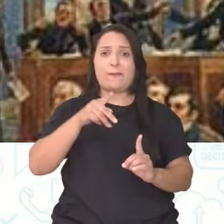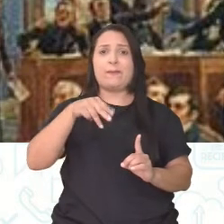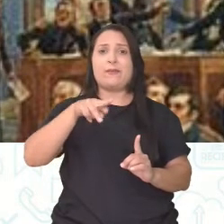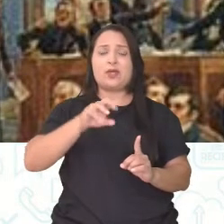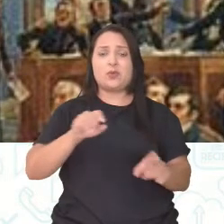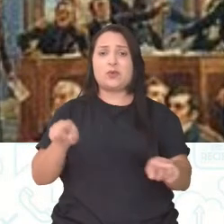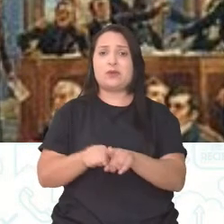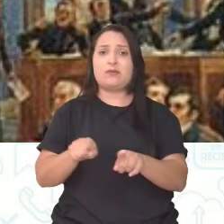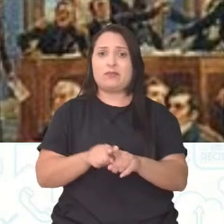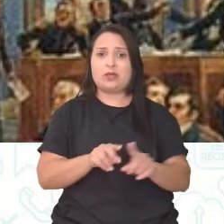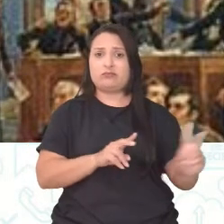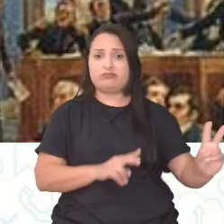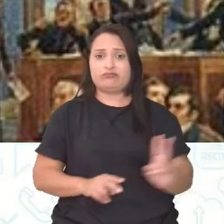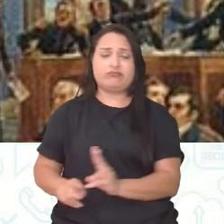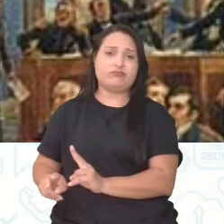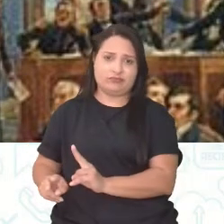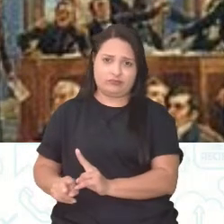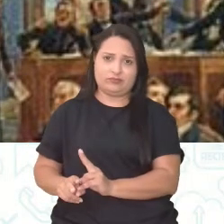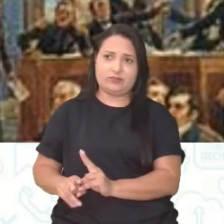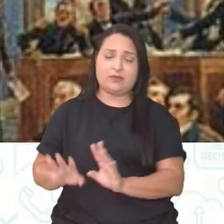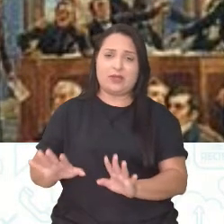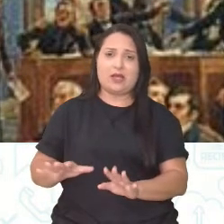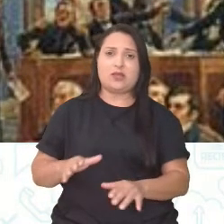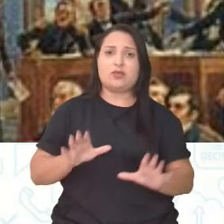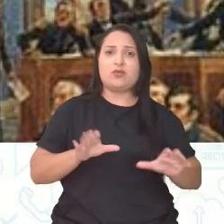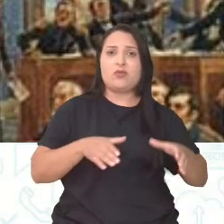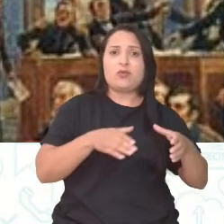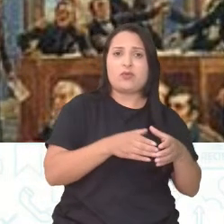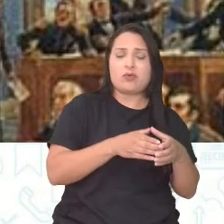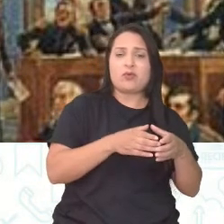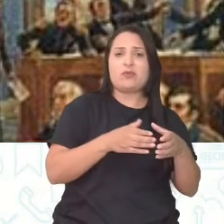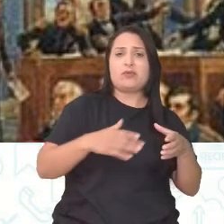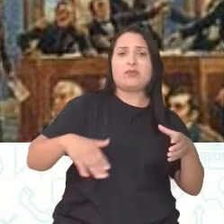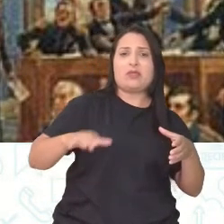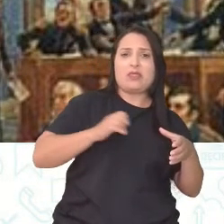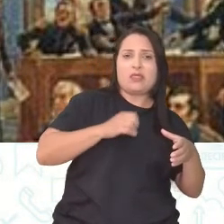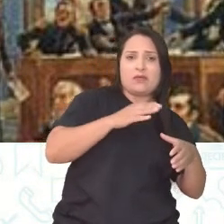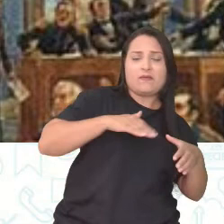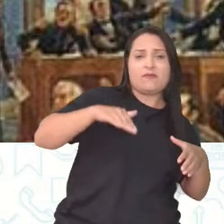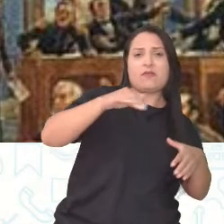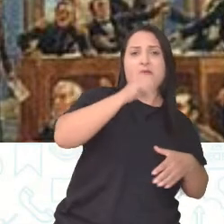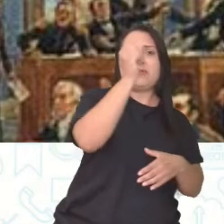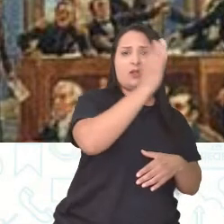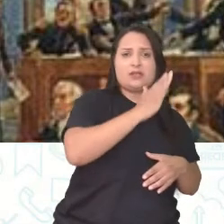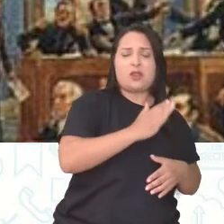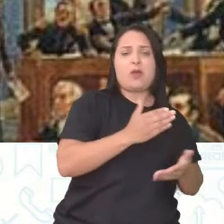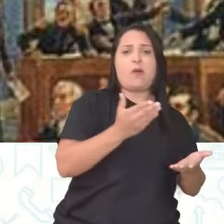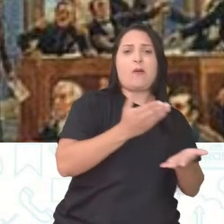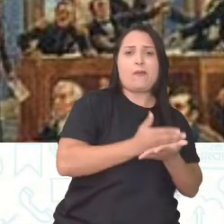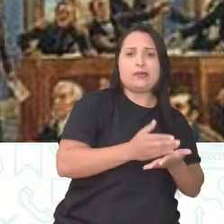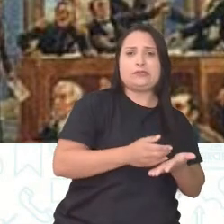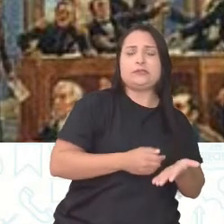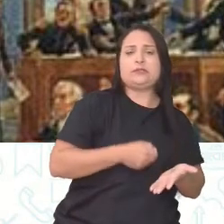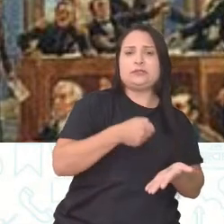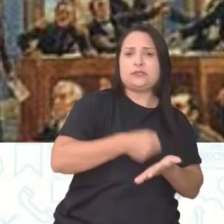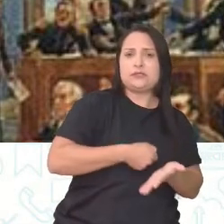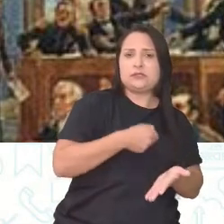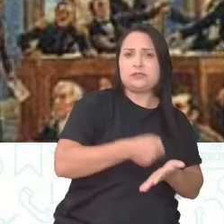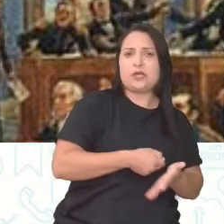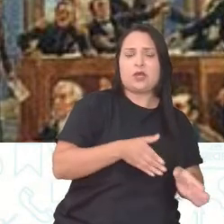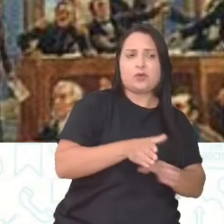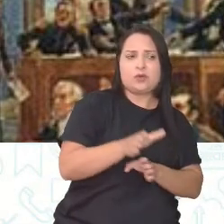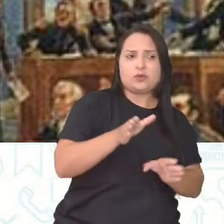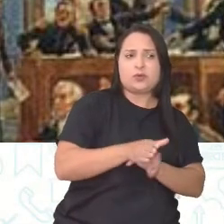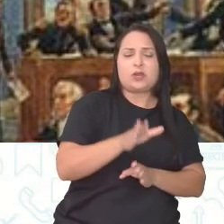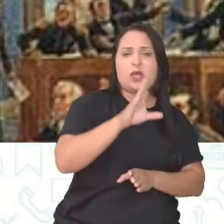brasileiras começaram a se mobilizar para dar apoio e incentivar ali, como José Bonifácio. Dá conselho